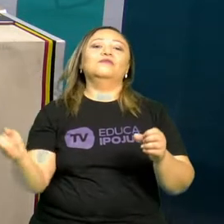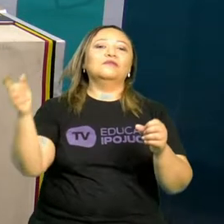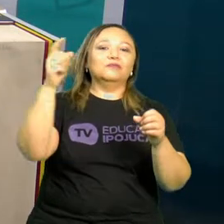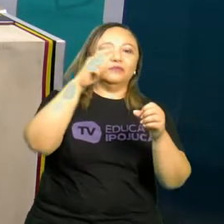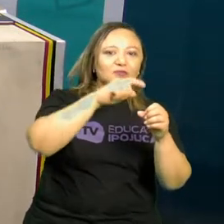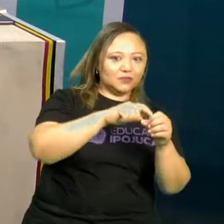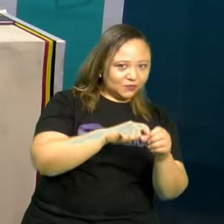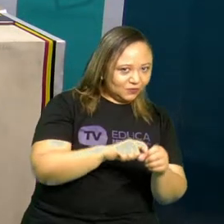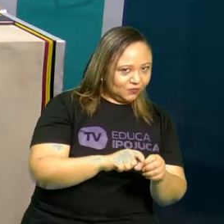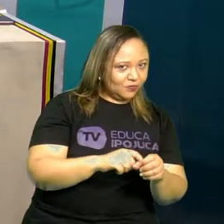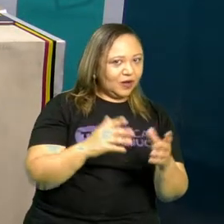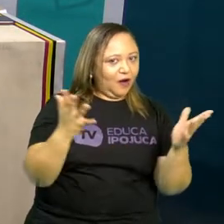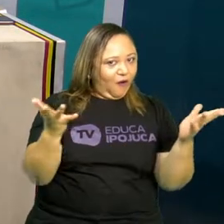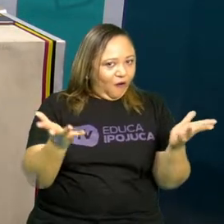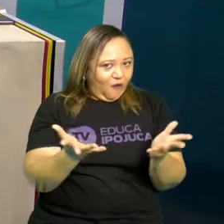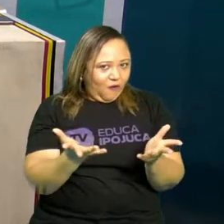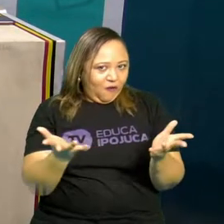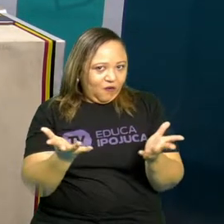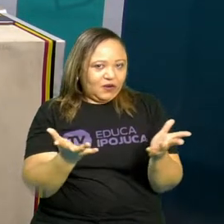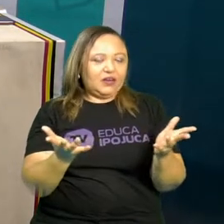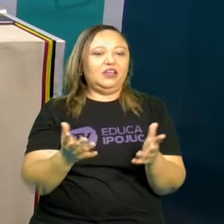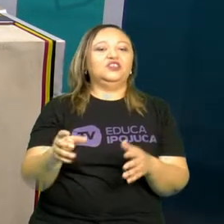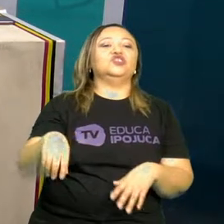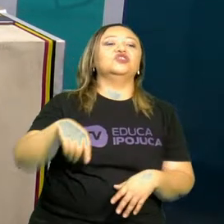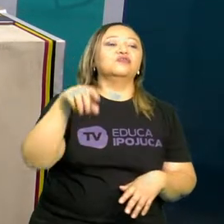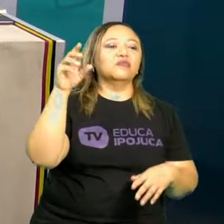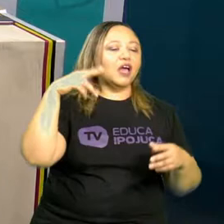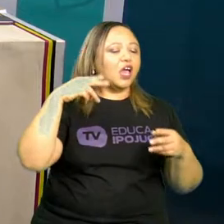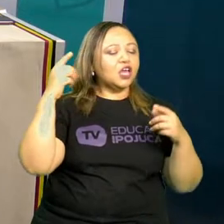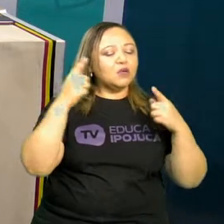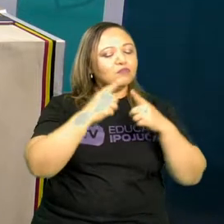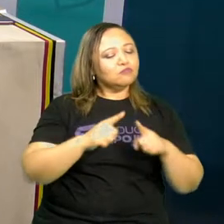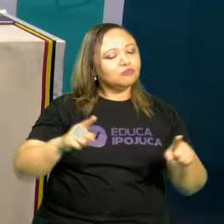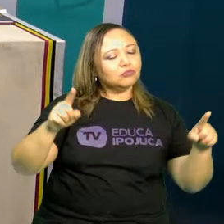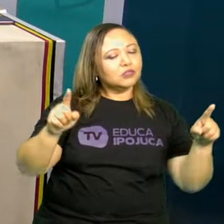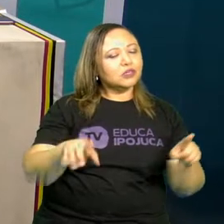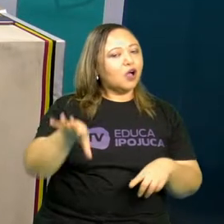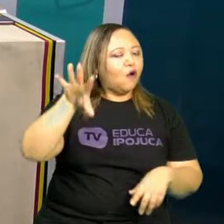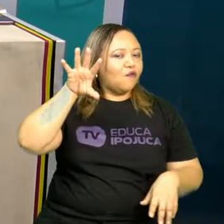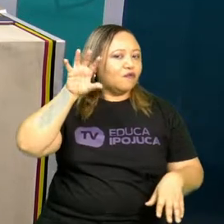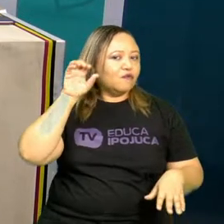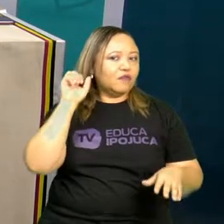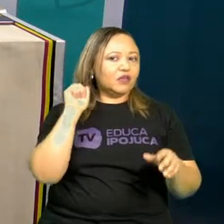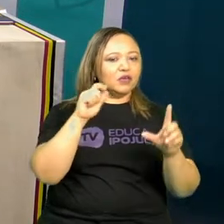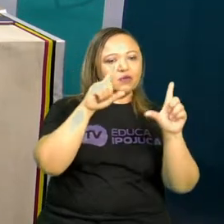musiquinha bem legal com as letrinhas. Presta atenção, certo?